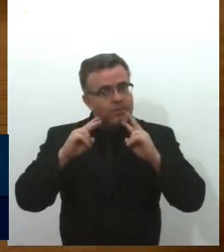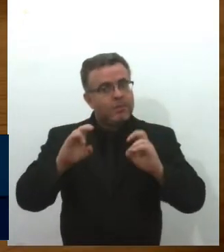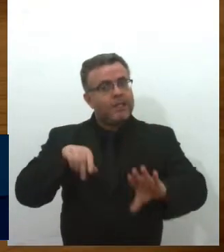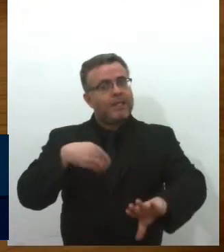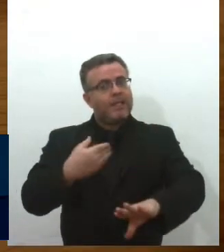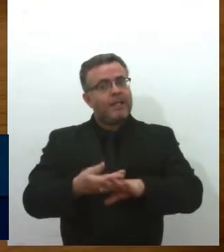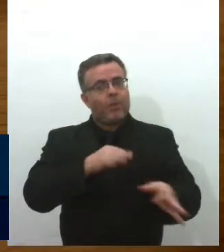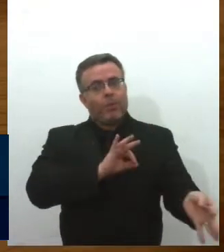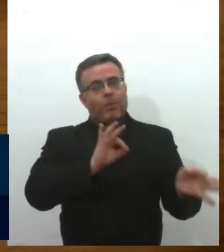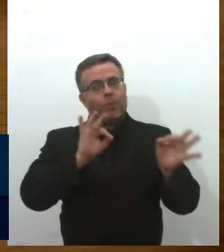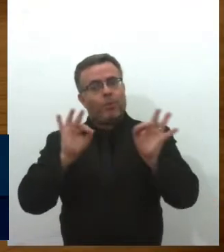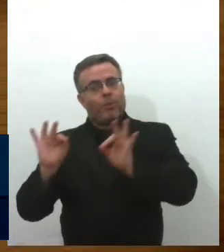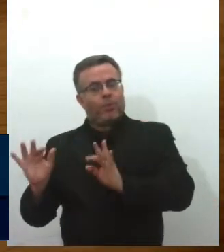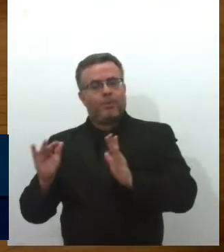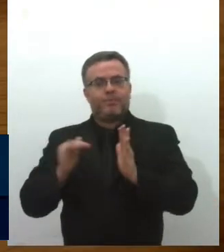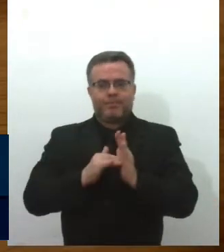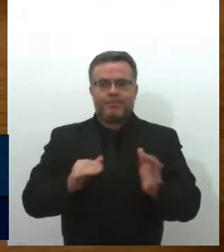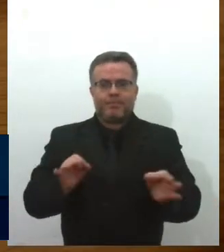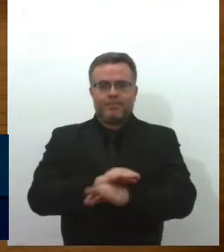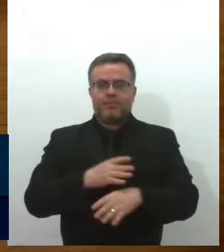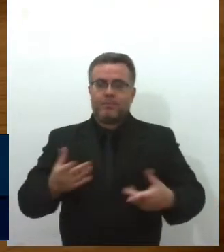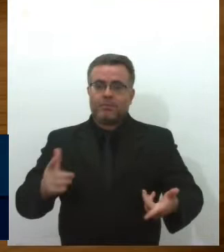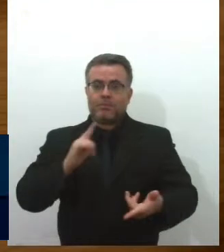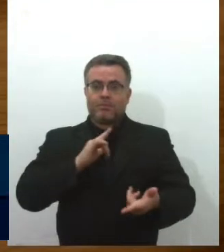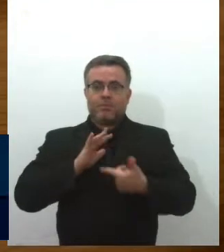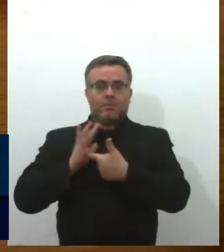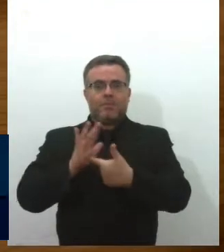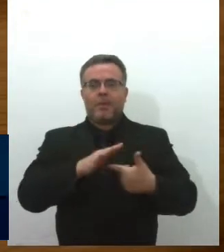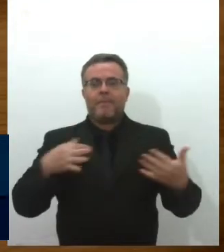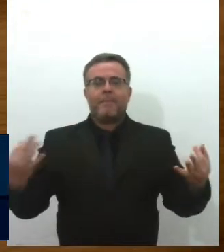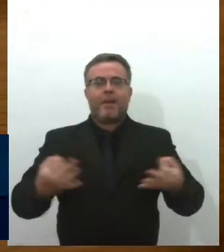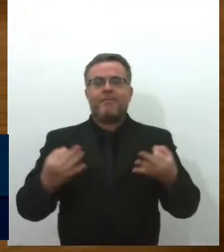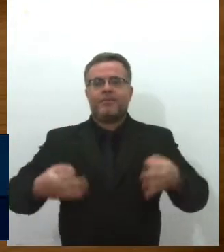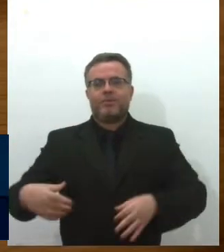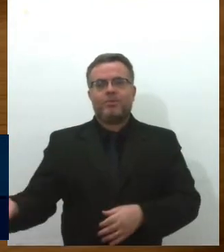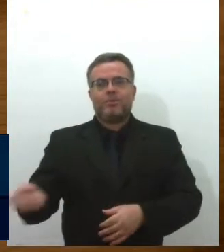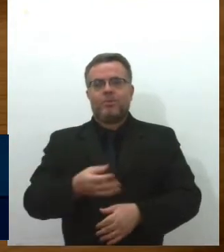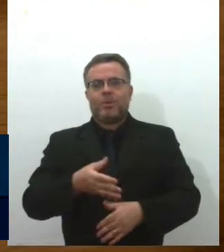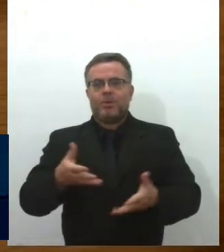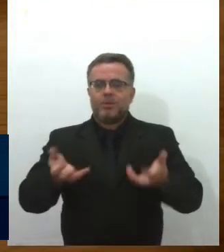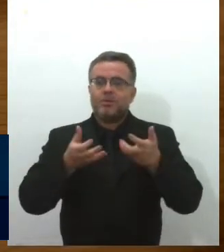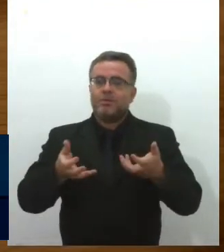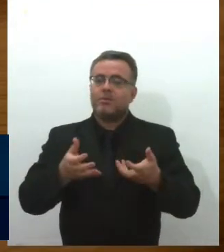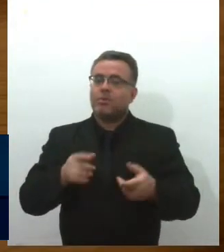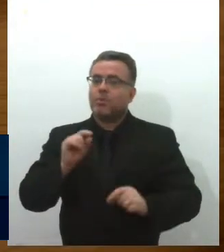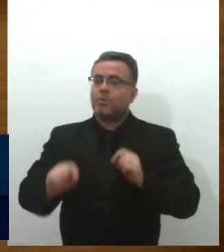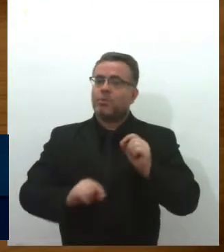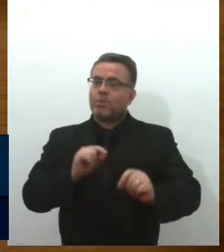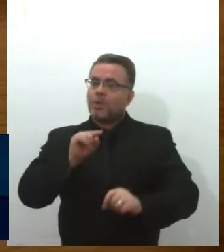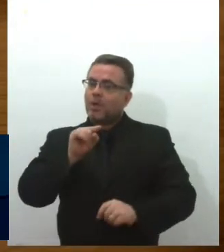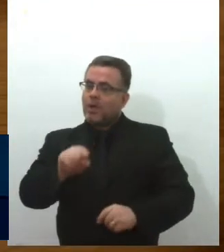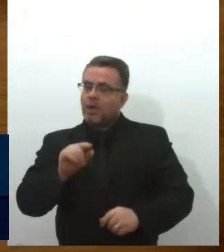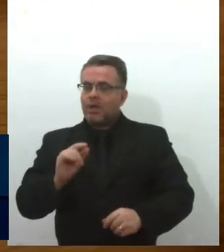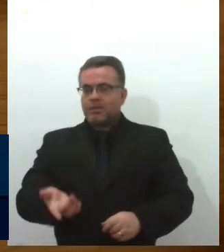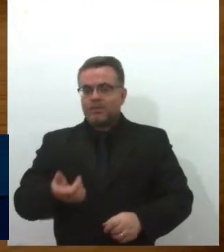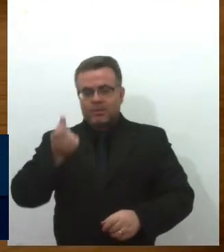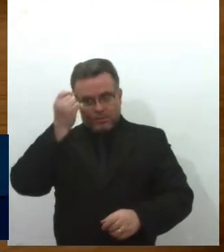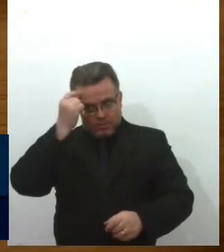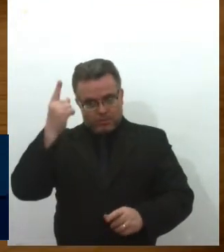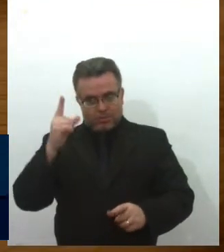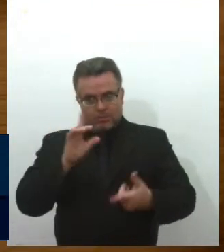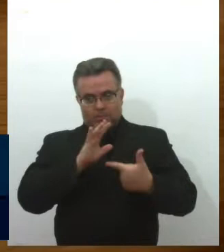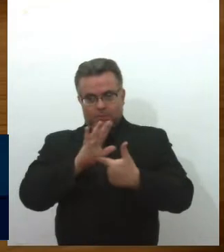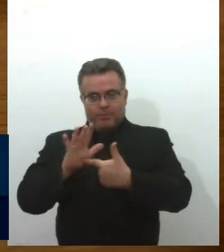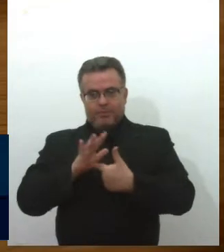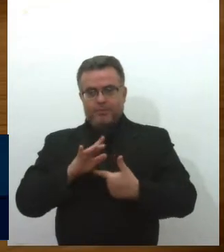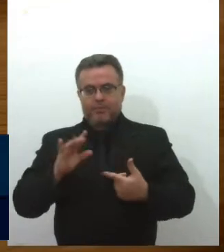novidade fantástica e inovadora. E esperamos que essa ideia seja uma referência para